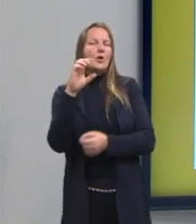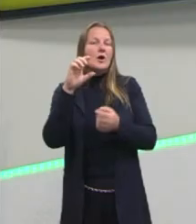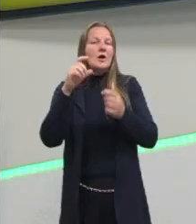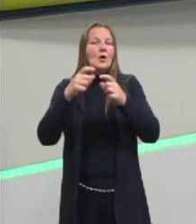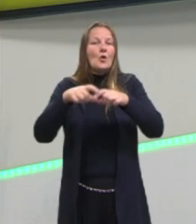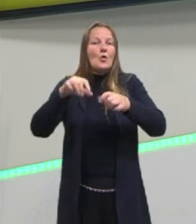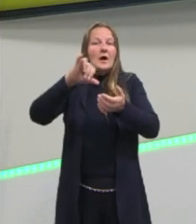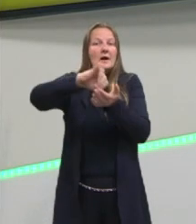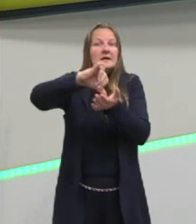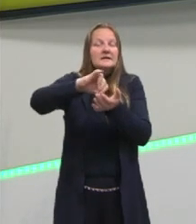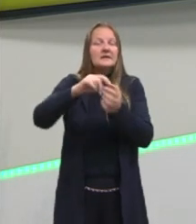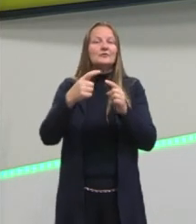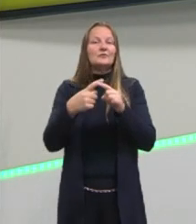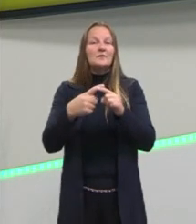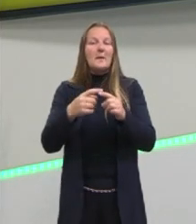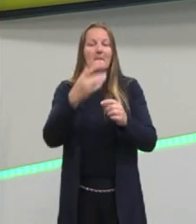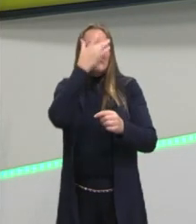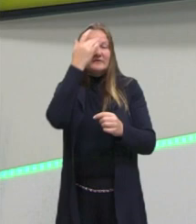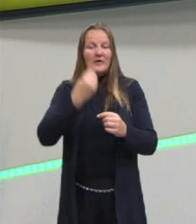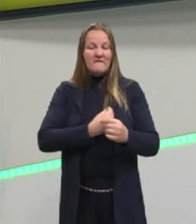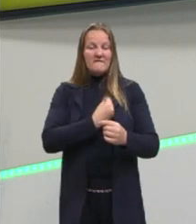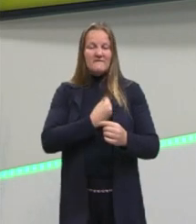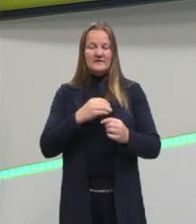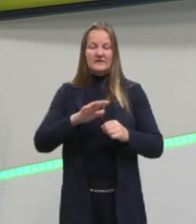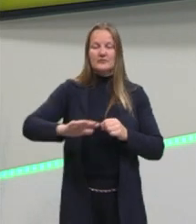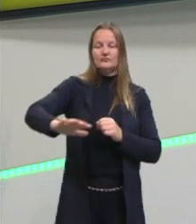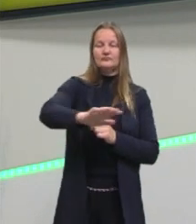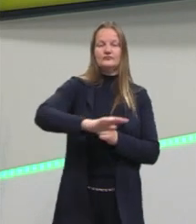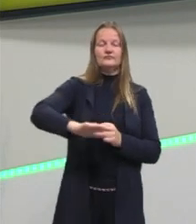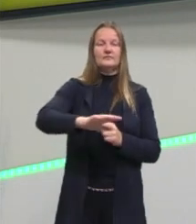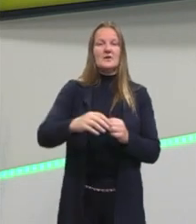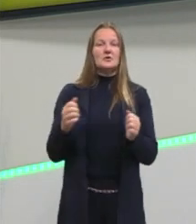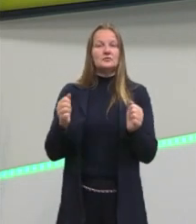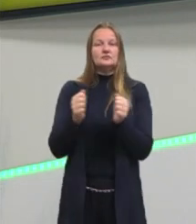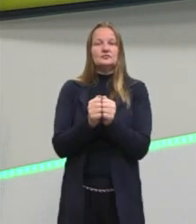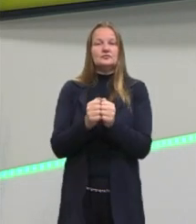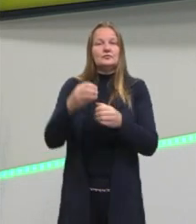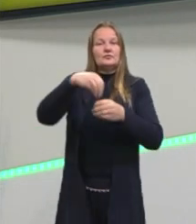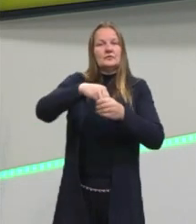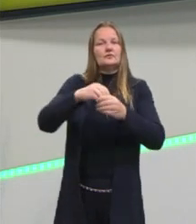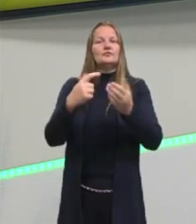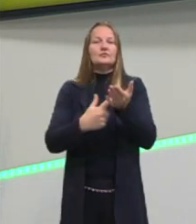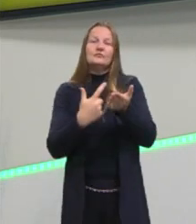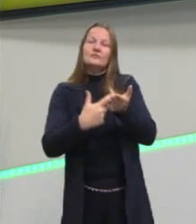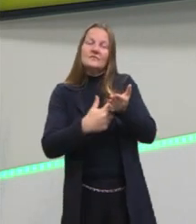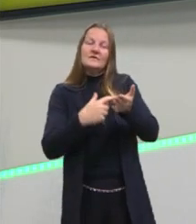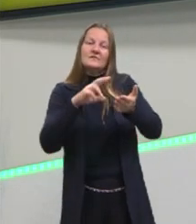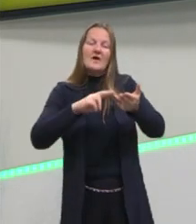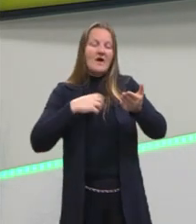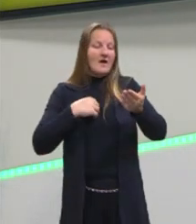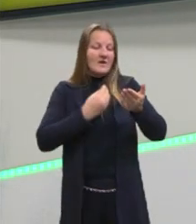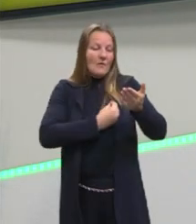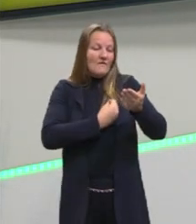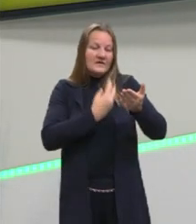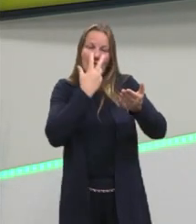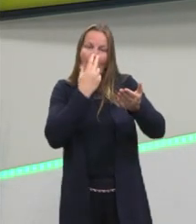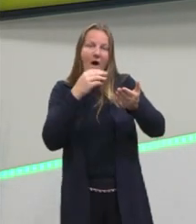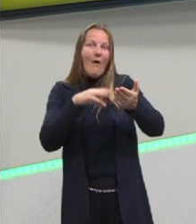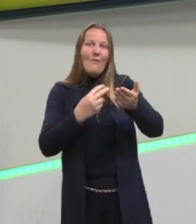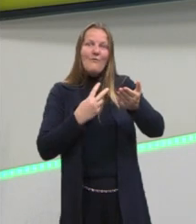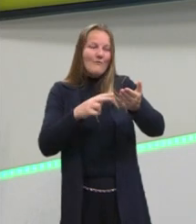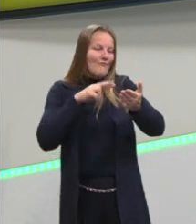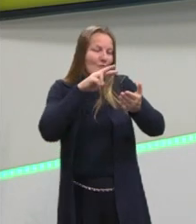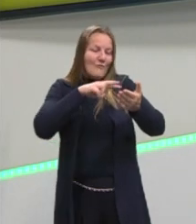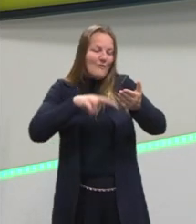Seria exatamente isso, a pessoa que está lá, à margem da sociedade sendo inserida dentro desse contexto literário. Então, isso é a